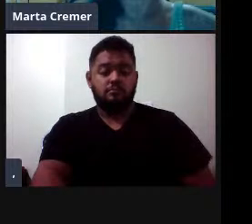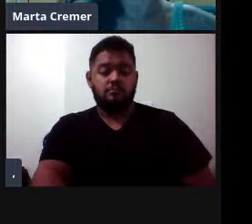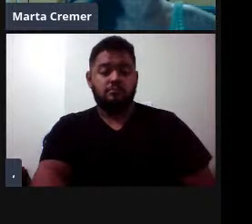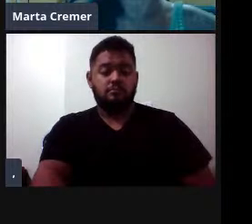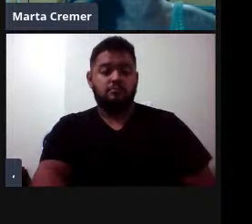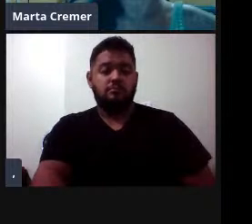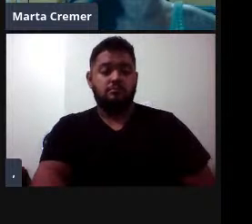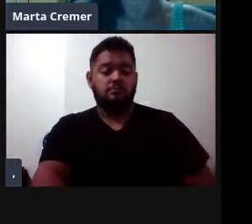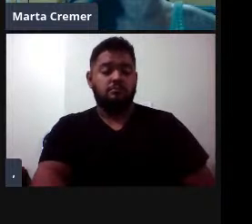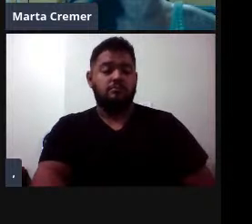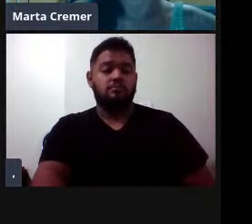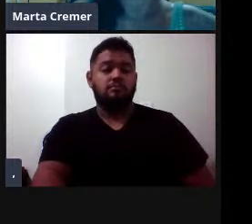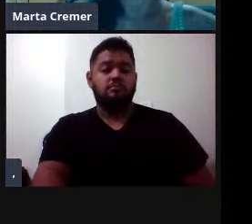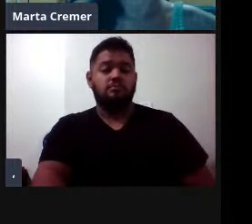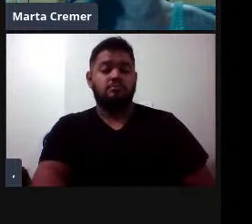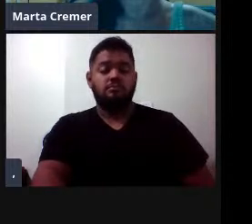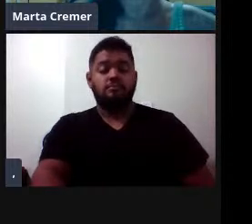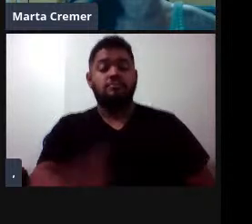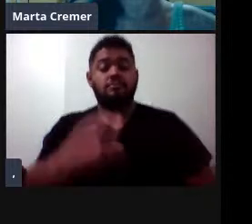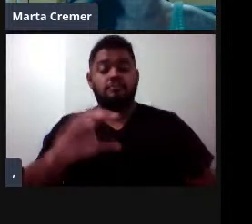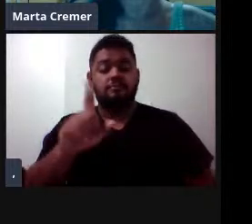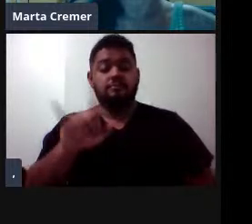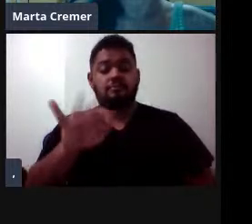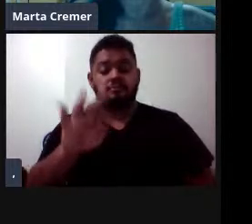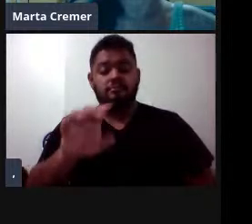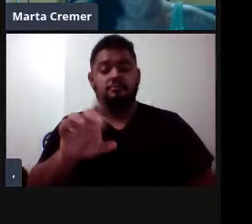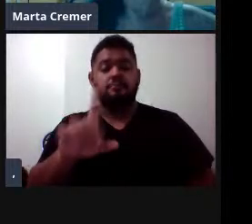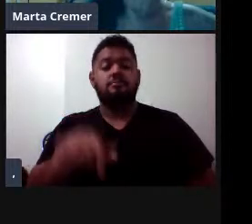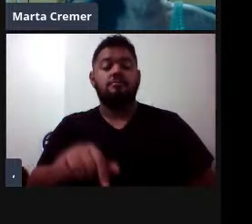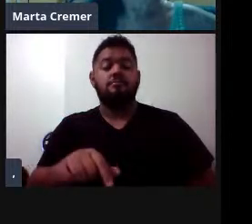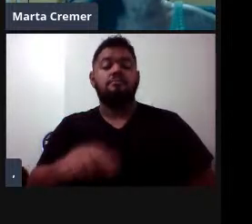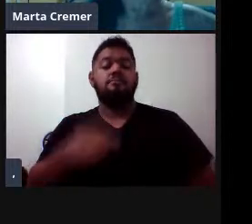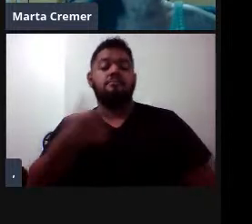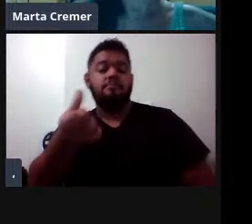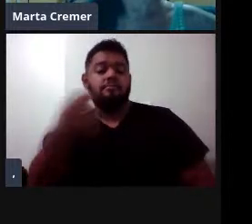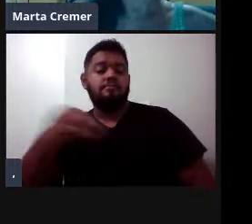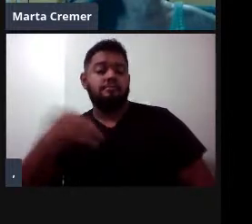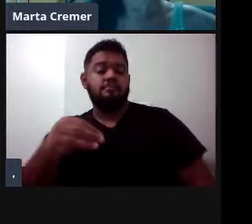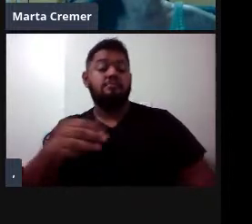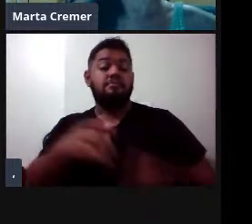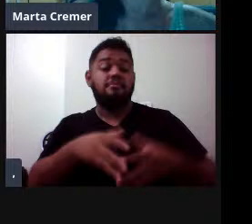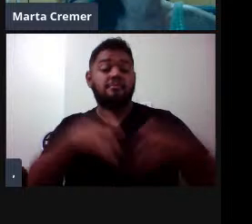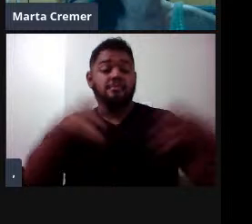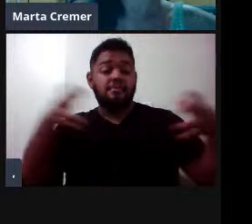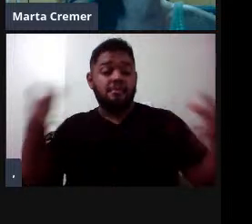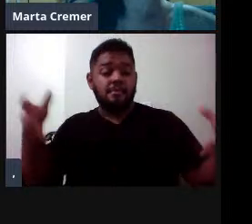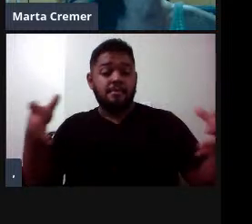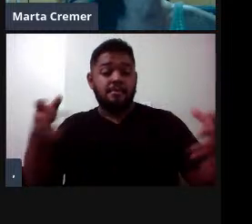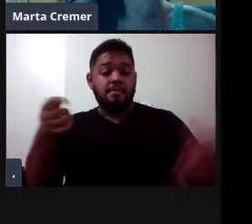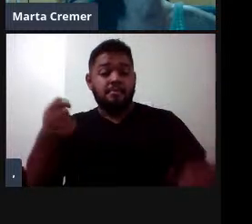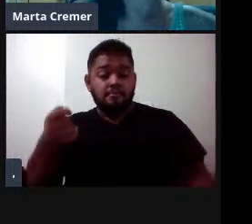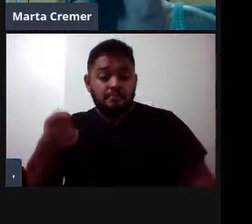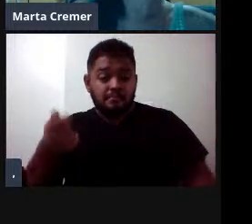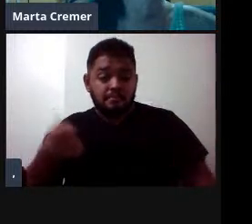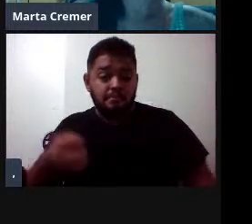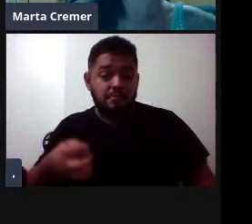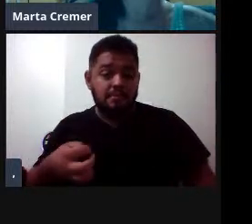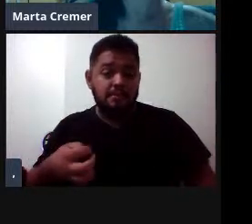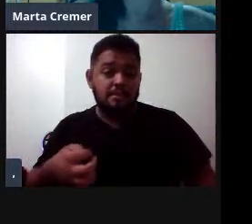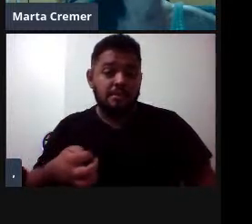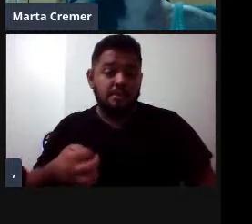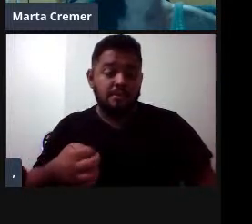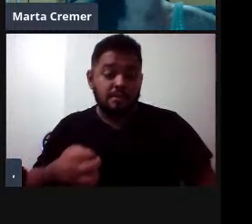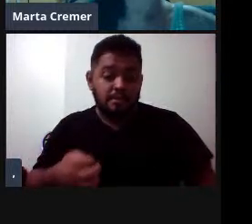cachalotes, né, chegam aí uns seis metros de comprimento, né, são animais bem pouco conhecidos, animais bem